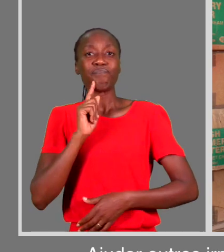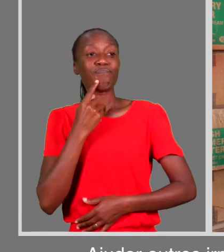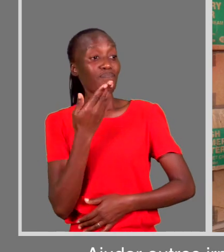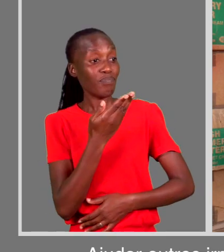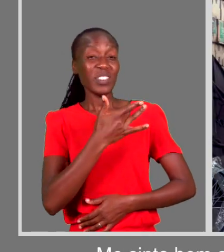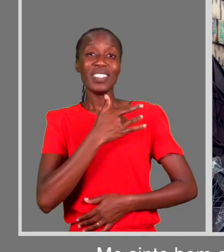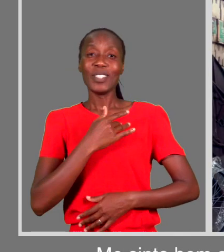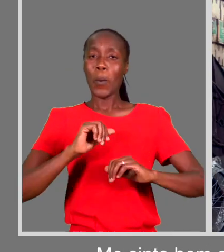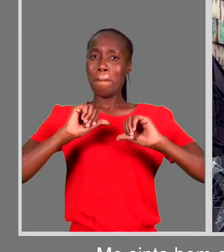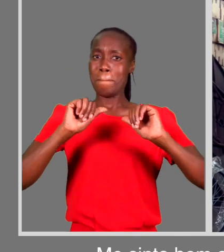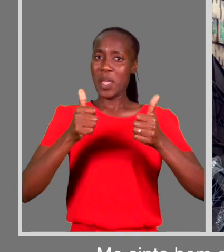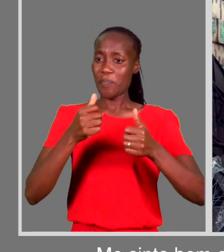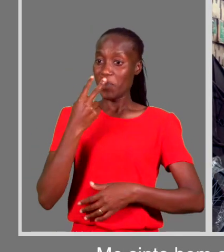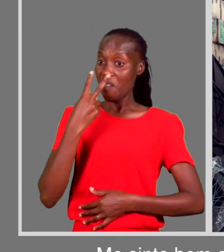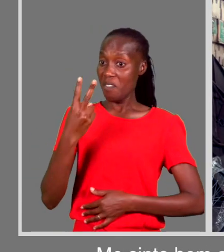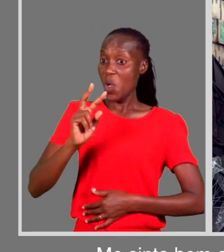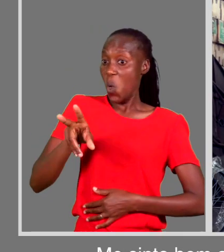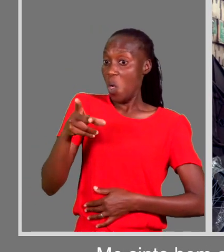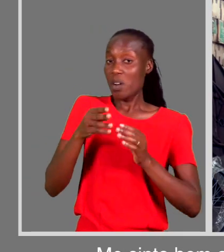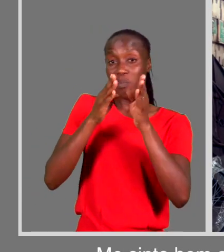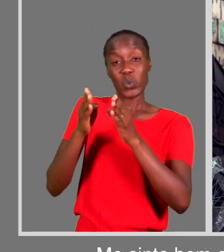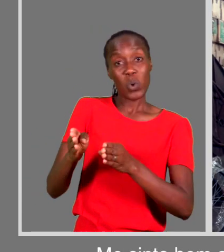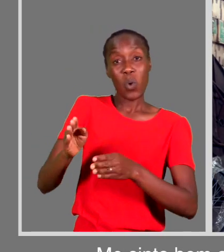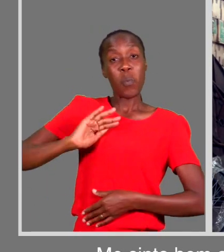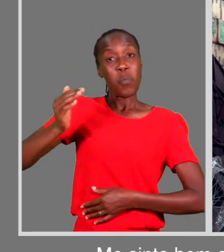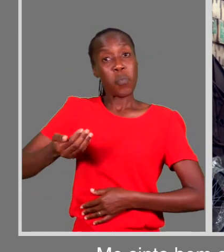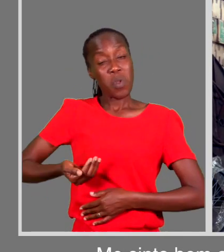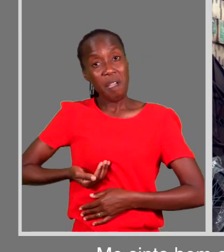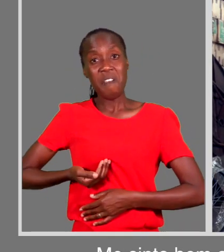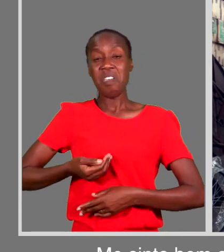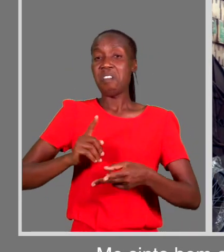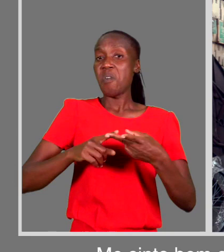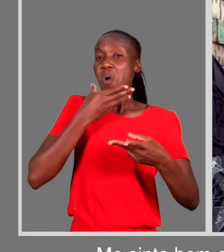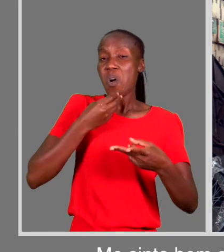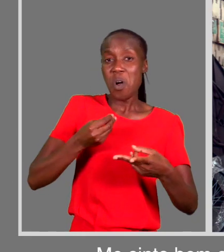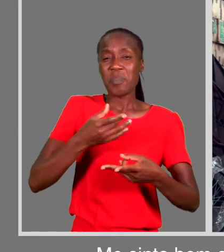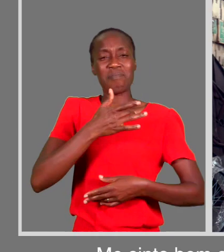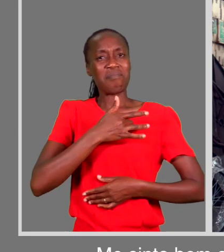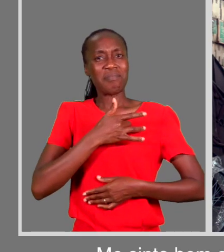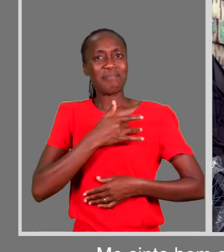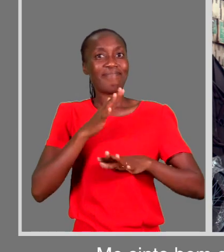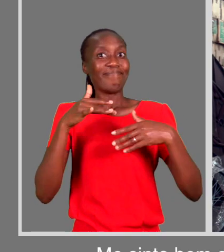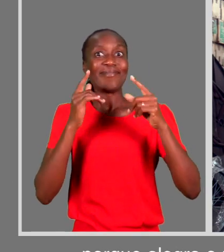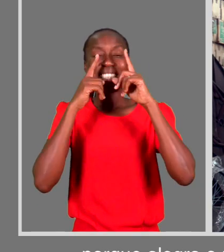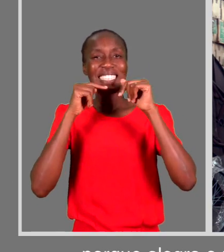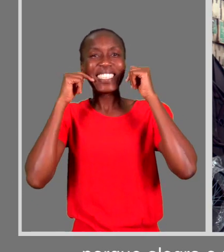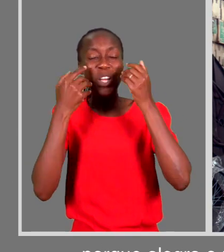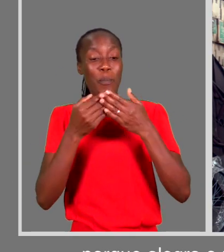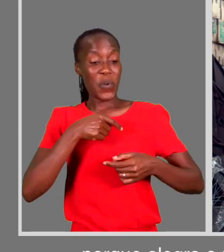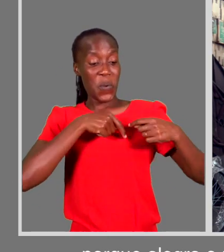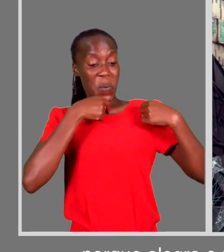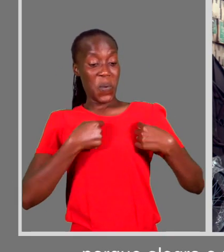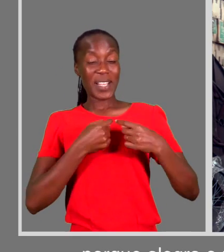meio de compensação? Me sinto bem em ouvir outro irmão ou outra irmã a sair feliz porque